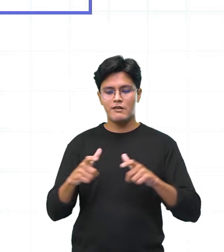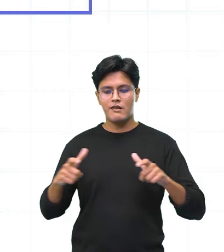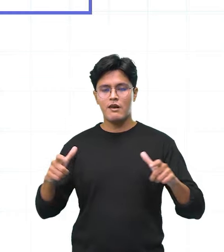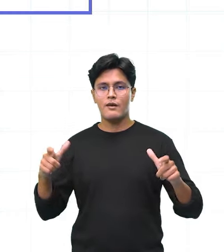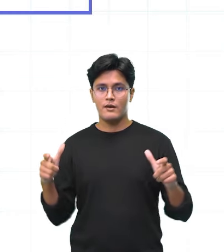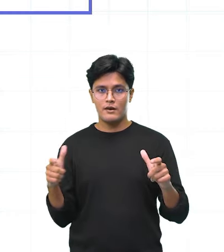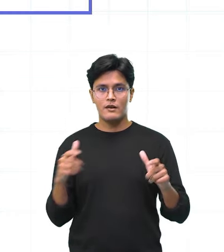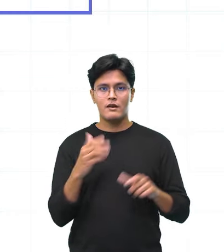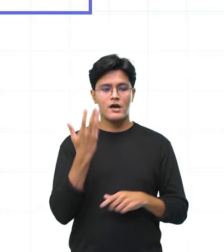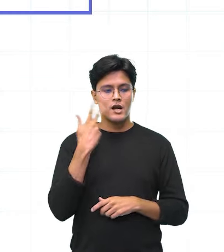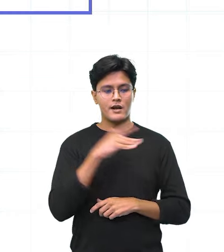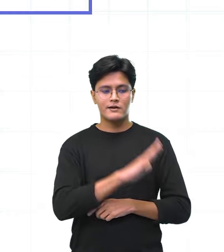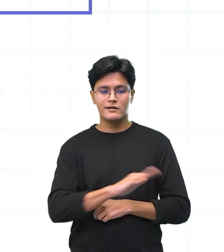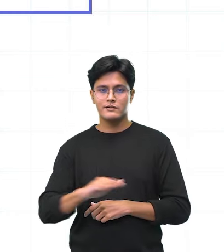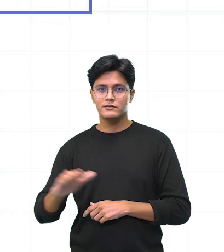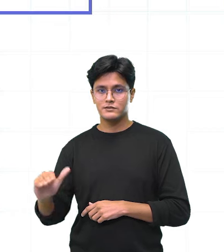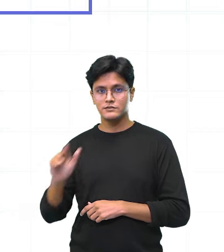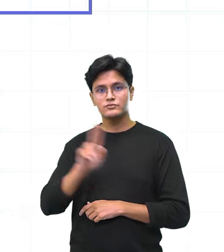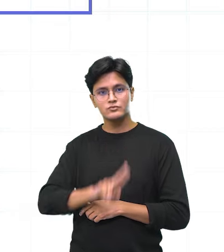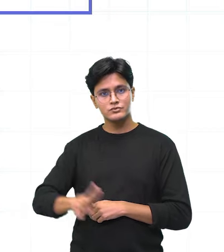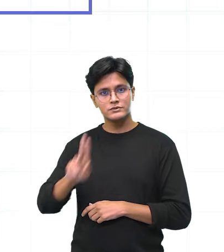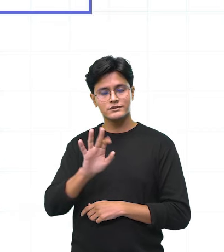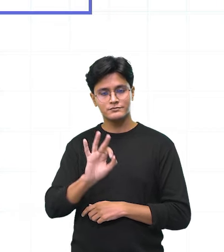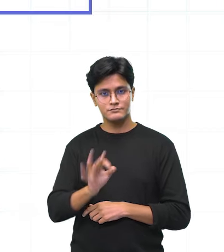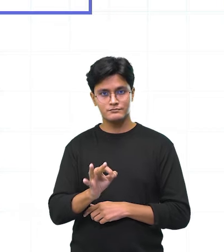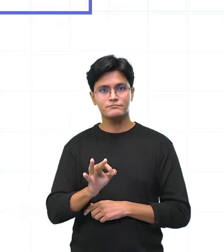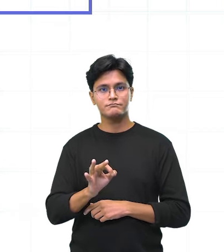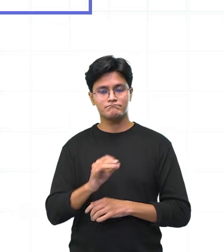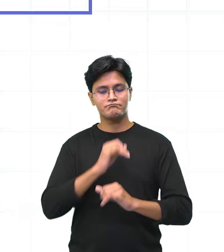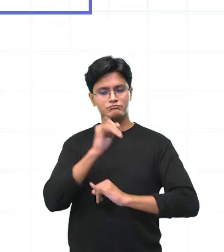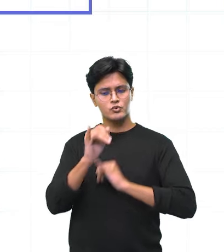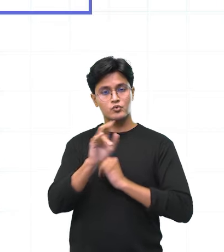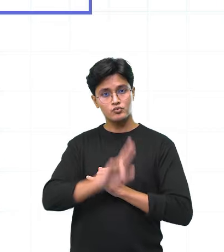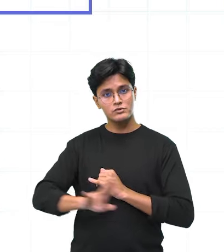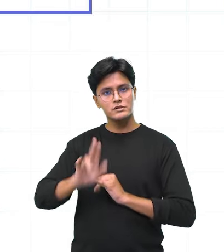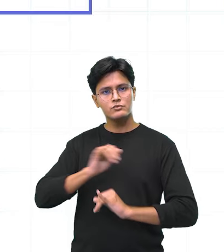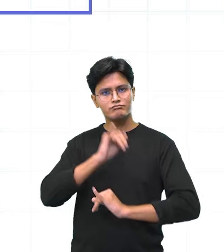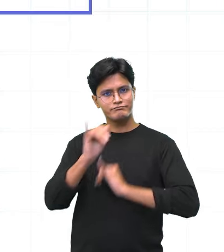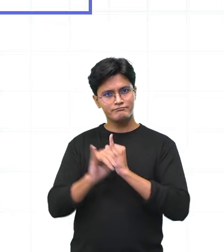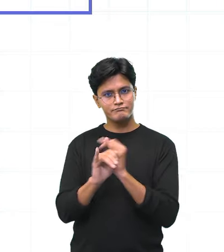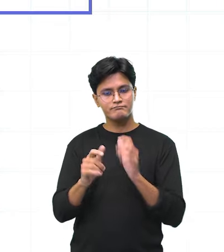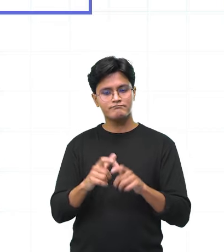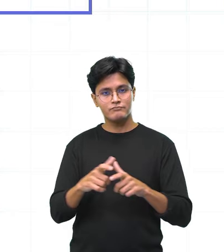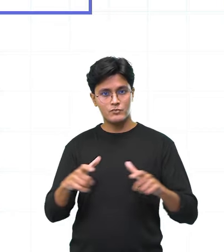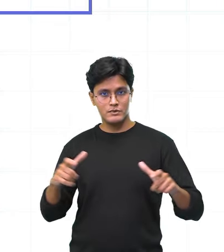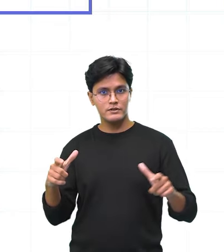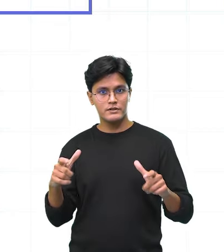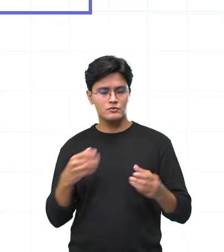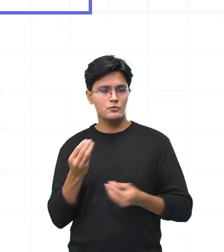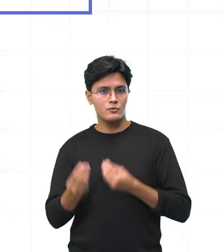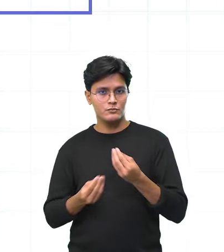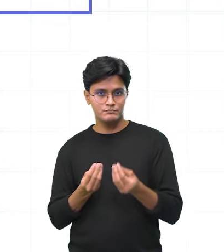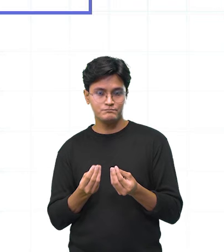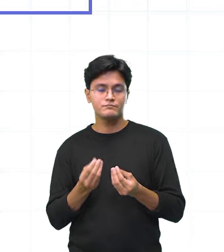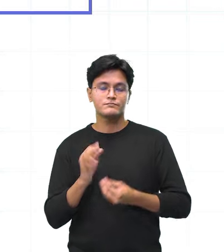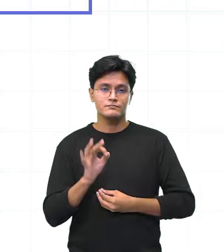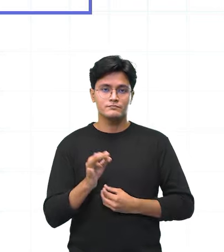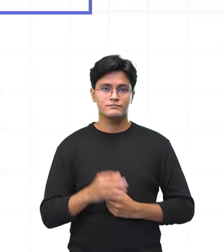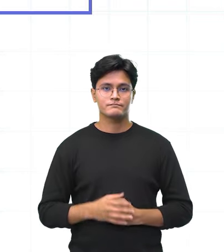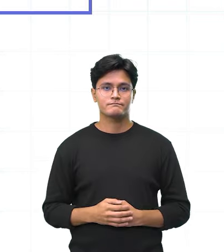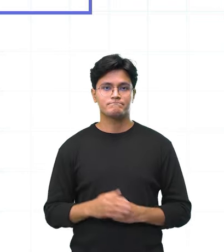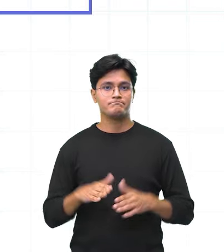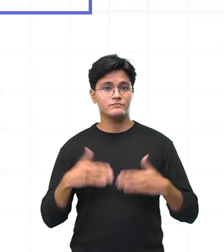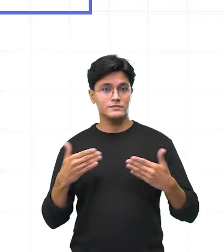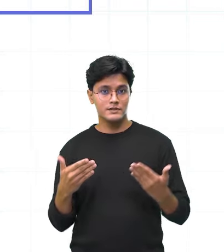estão utilizando, certo? A rede ali, o crescimento, tá? Muito bem. Então, vamos lá.